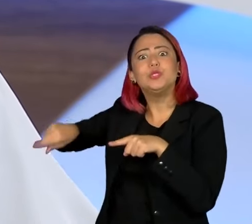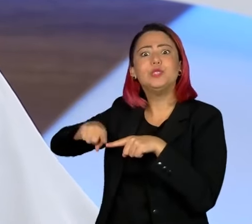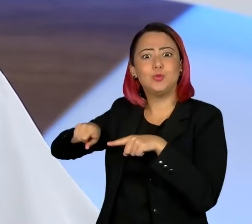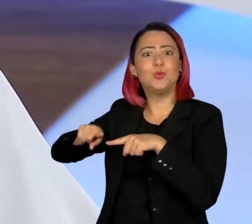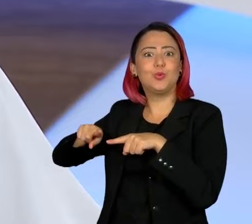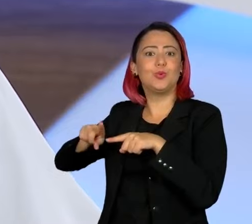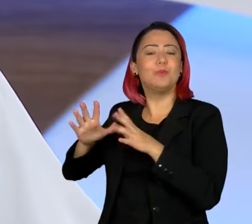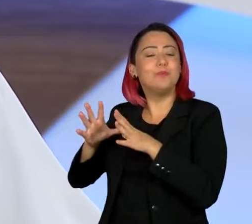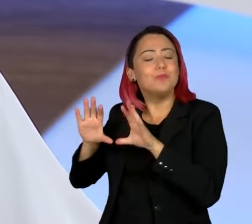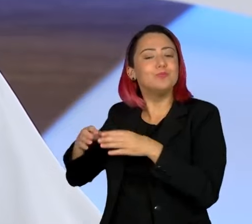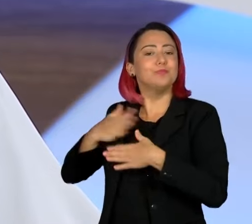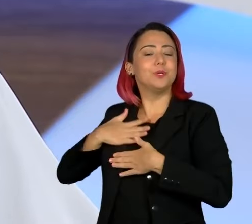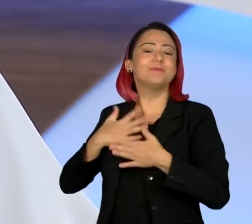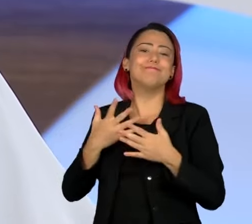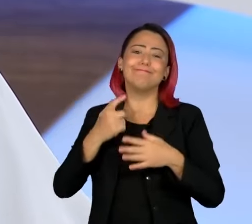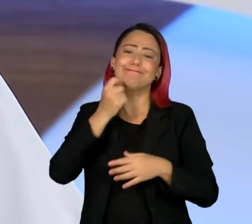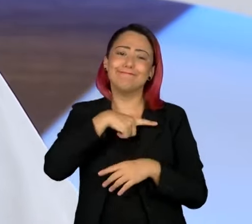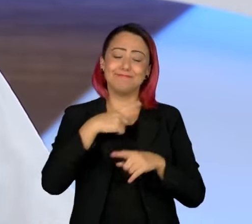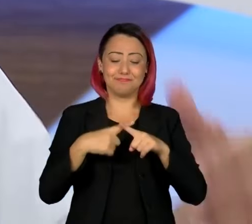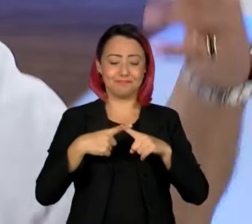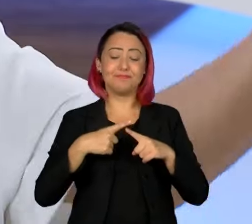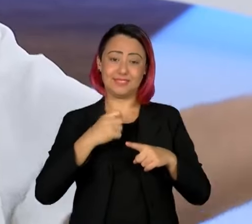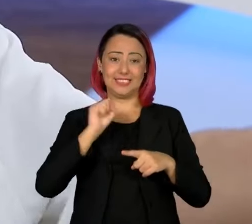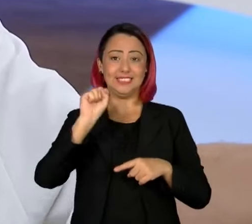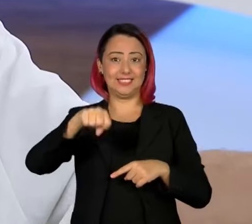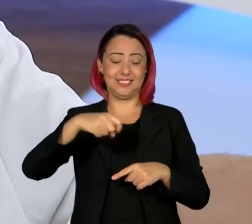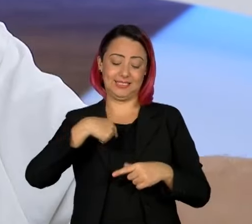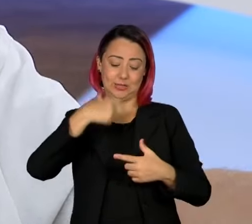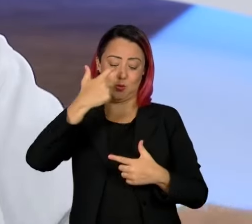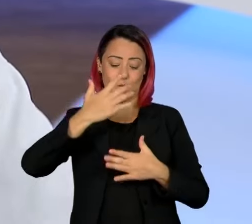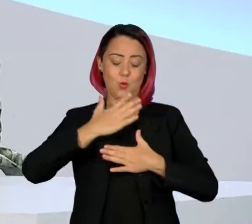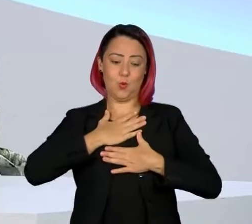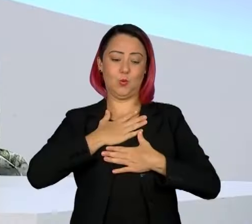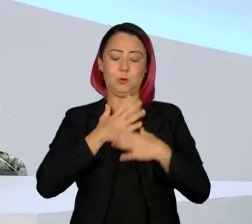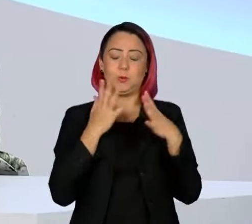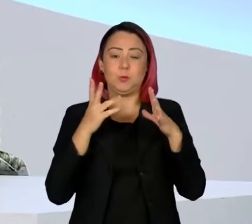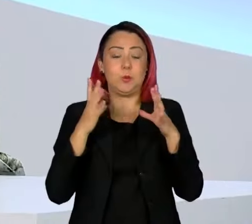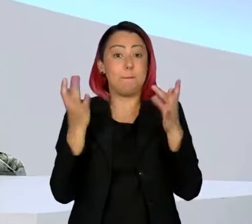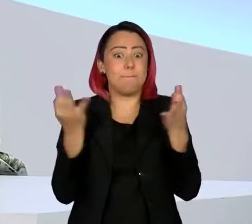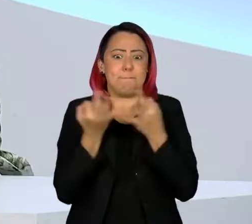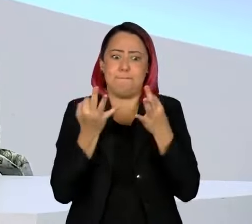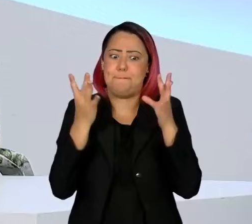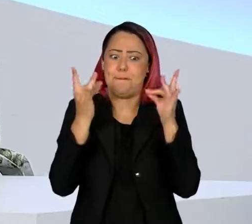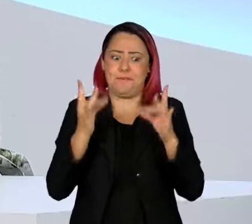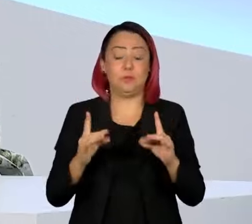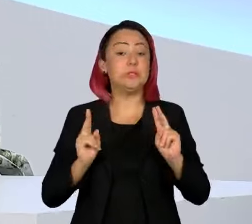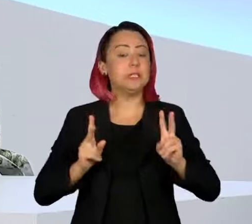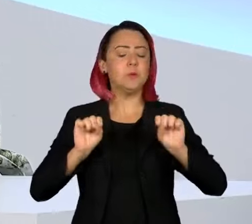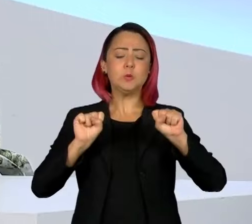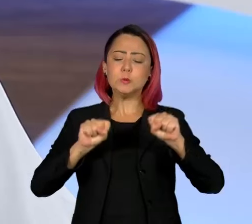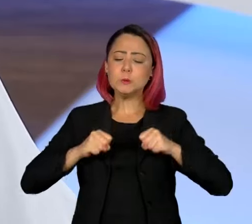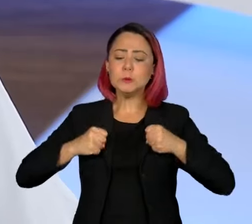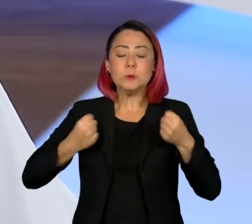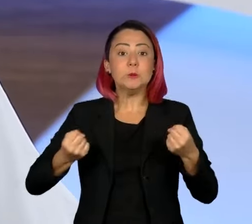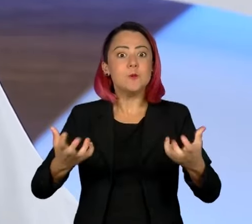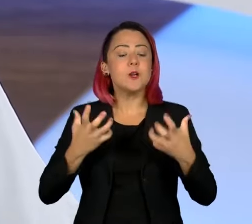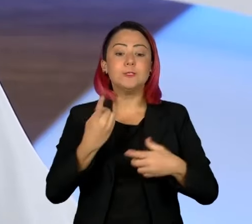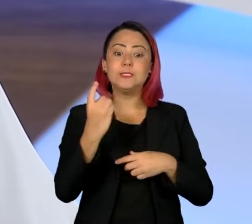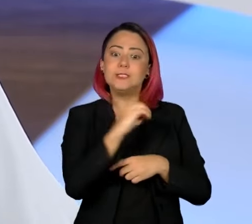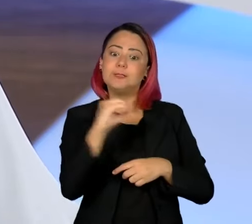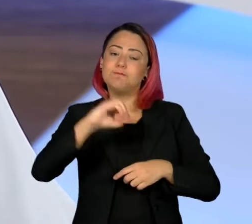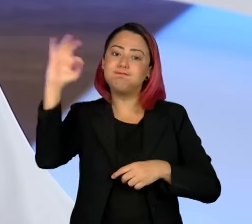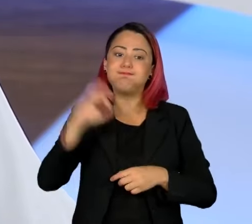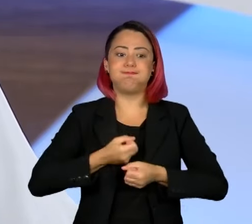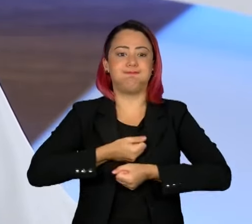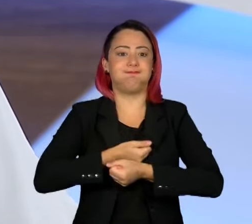Então, é muito engraçado isso, porque, ao mesmo tempo que sou perfeccionista, isso tem a ver com perfeccionismo. Eu quero dar o melhor para as pessoas. Me lembro até